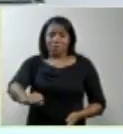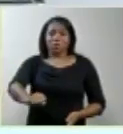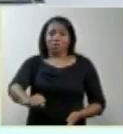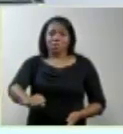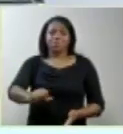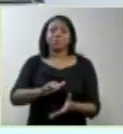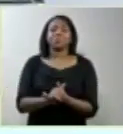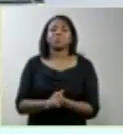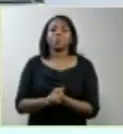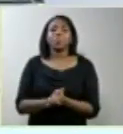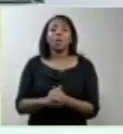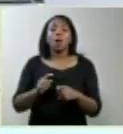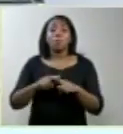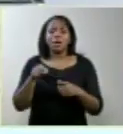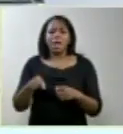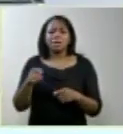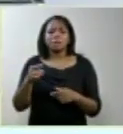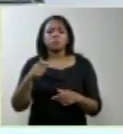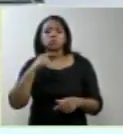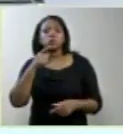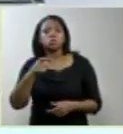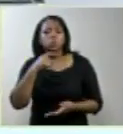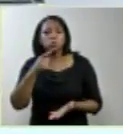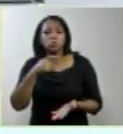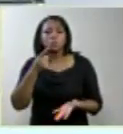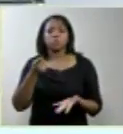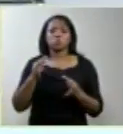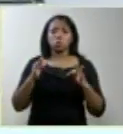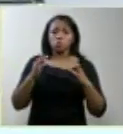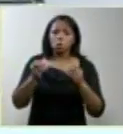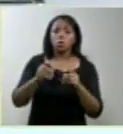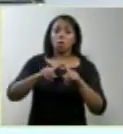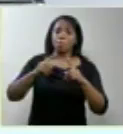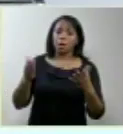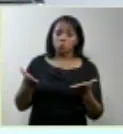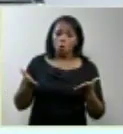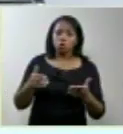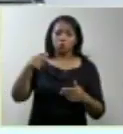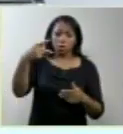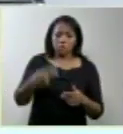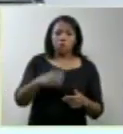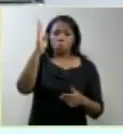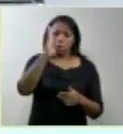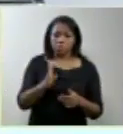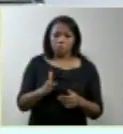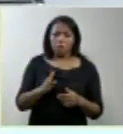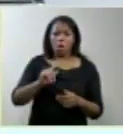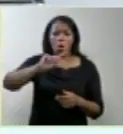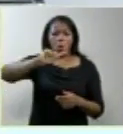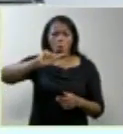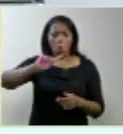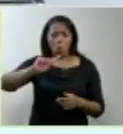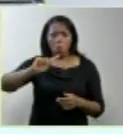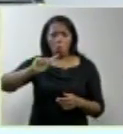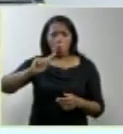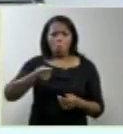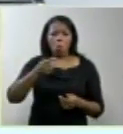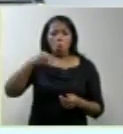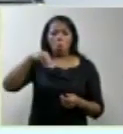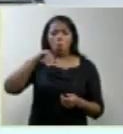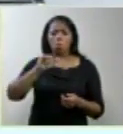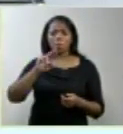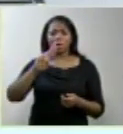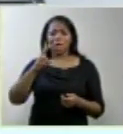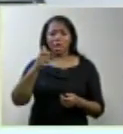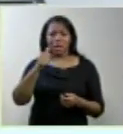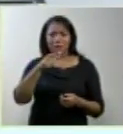dúvidas todas, eu diria que nós temos hoje no Brasil entre um milhão e um milhão e meio de abortos